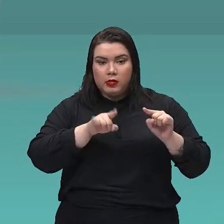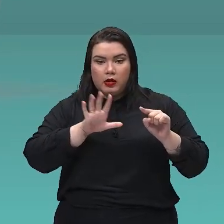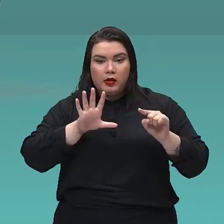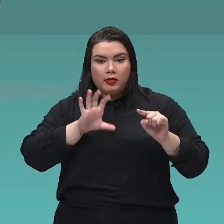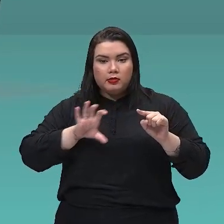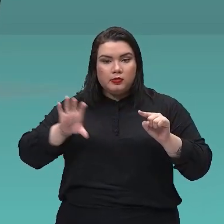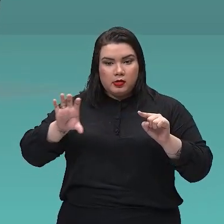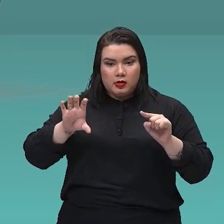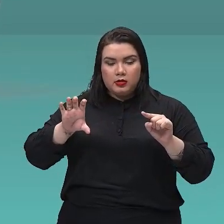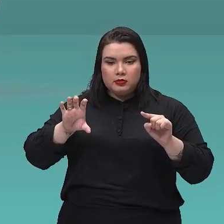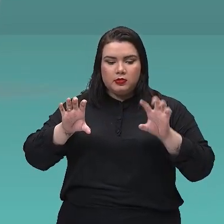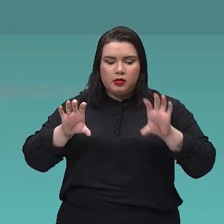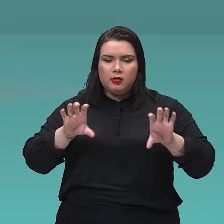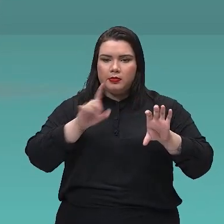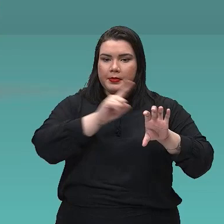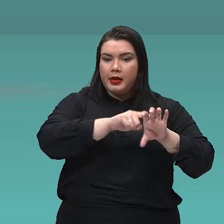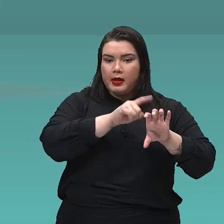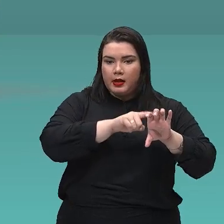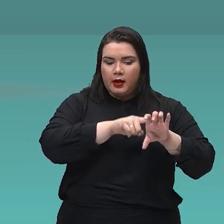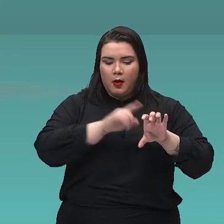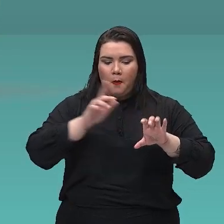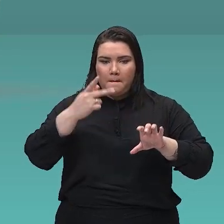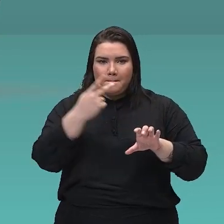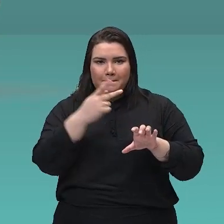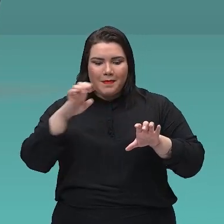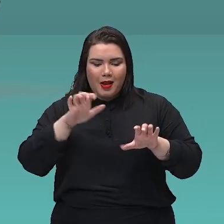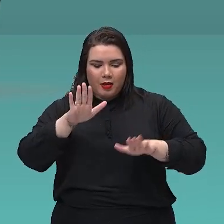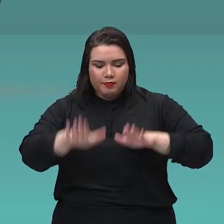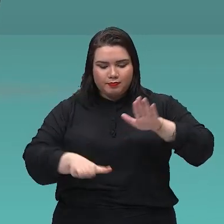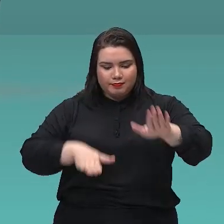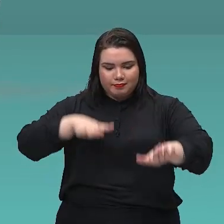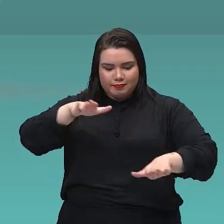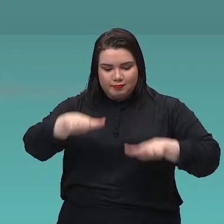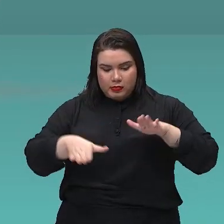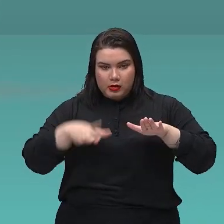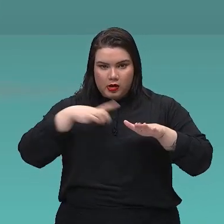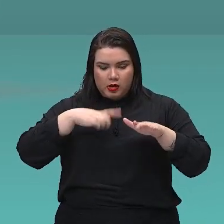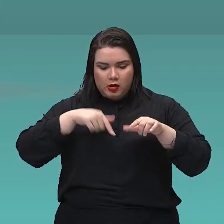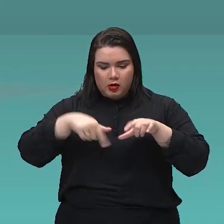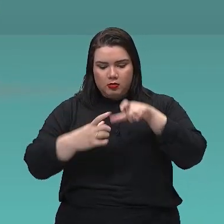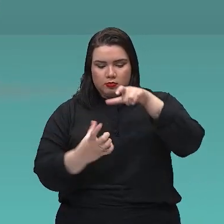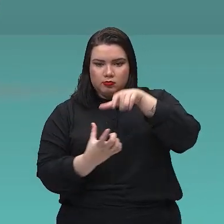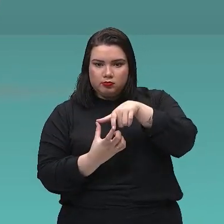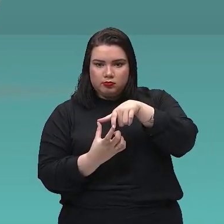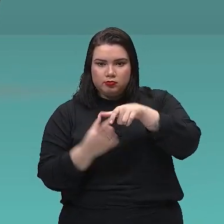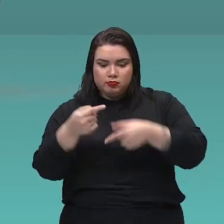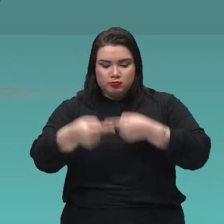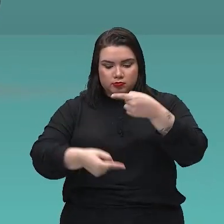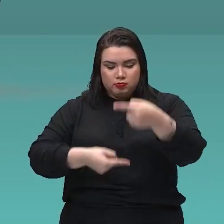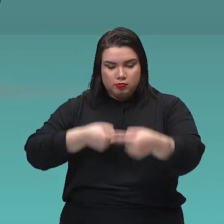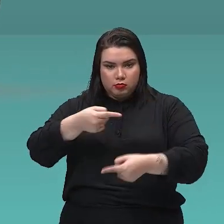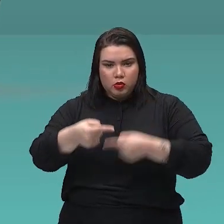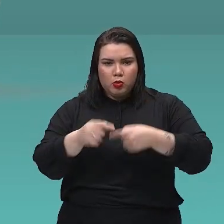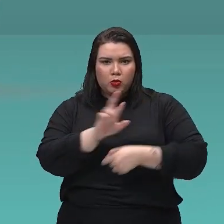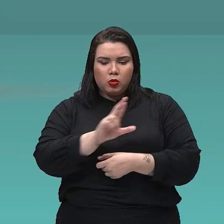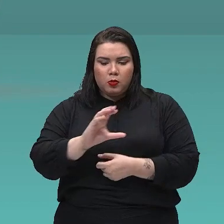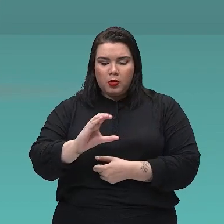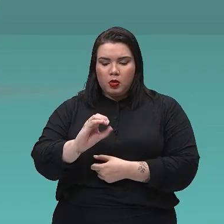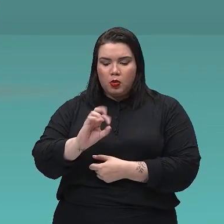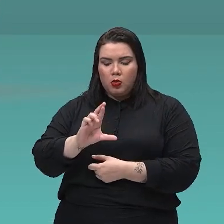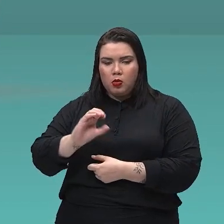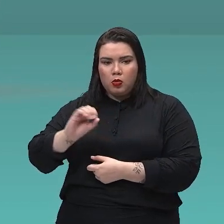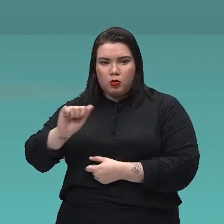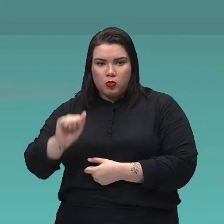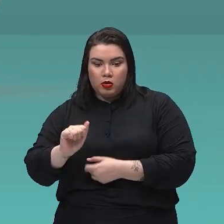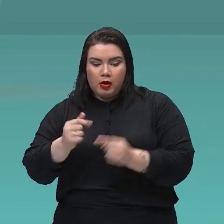coroa. E lá, na parte da roda de trás, é a chamada catraca. Elas são formadas por dentes,